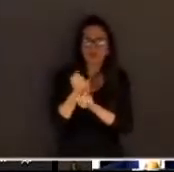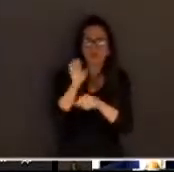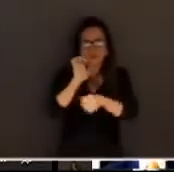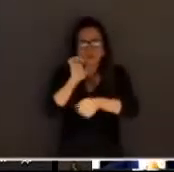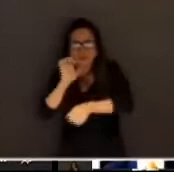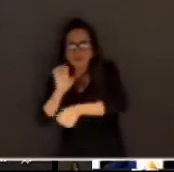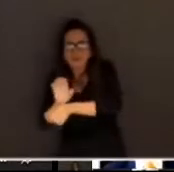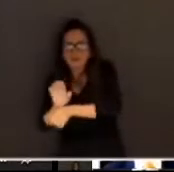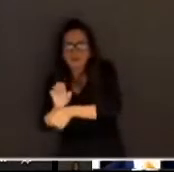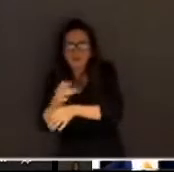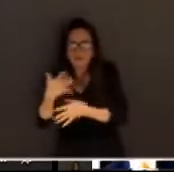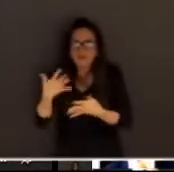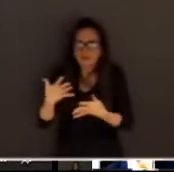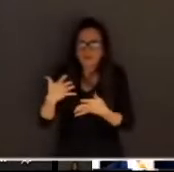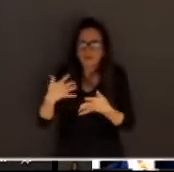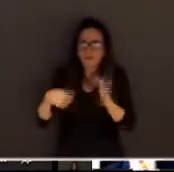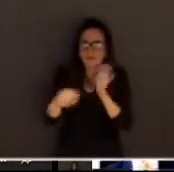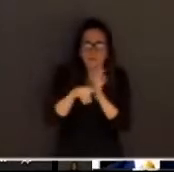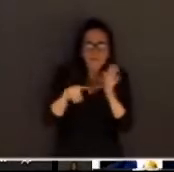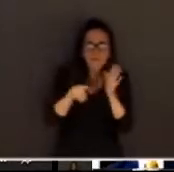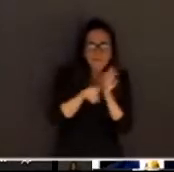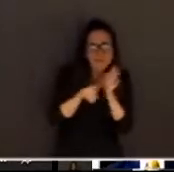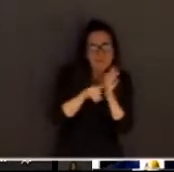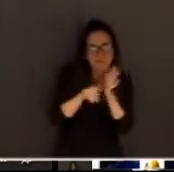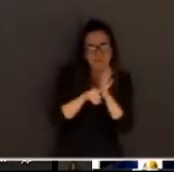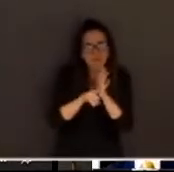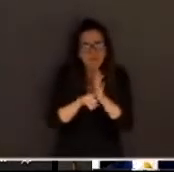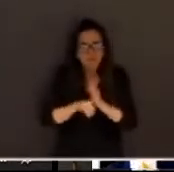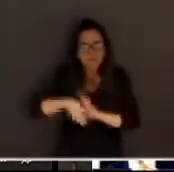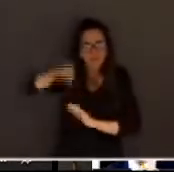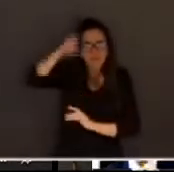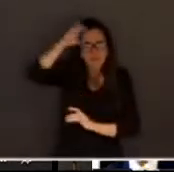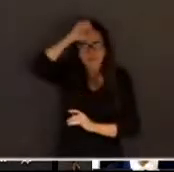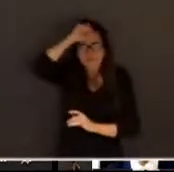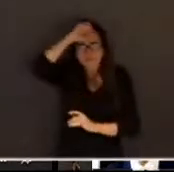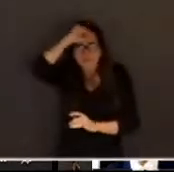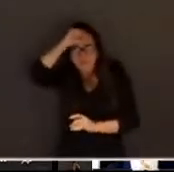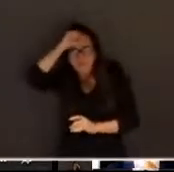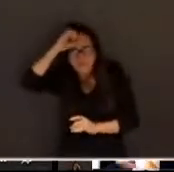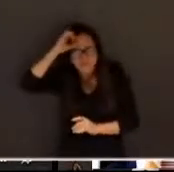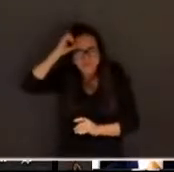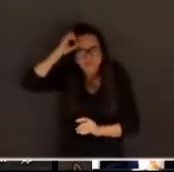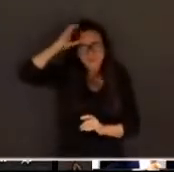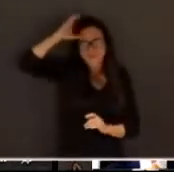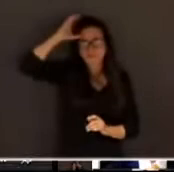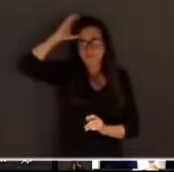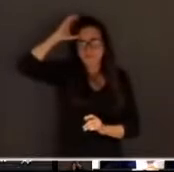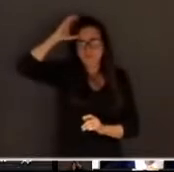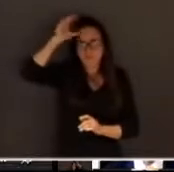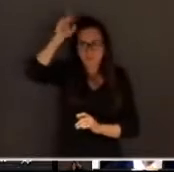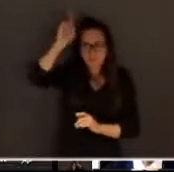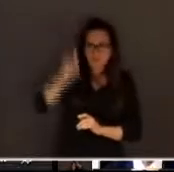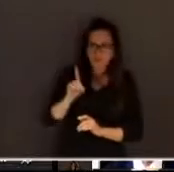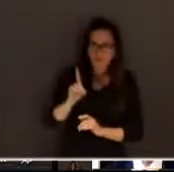pretenda ser minimamente civilizado um estado democrático de direito qualquer deles